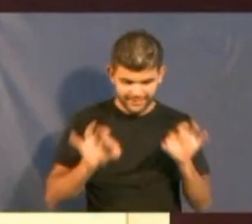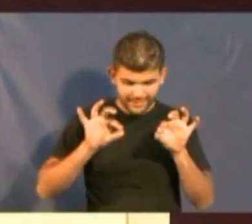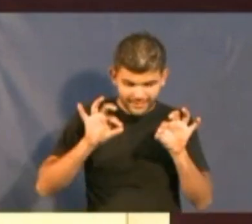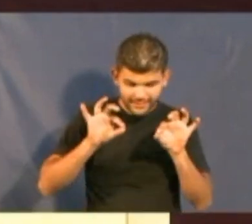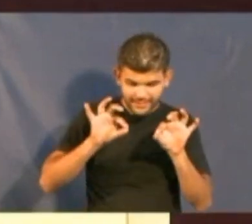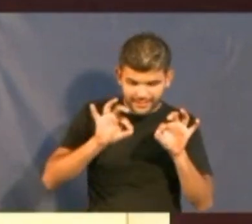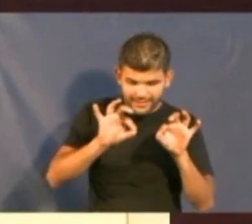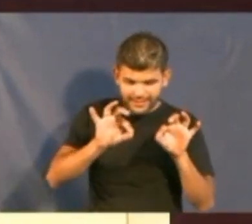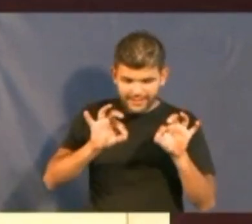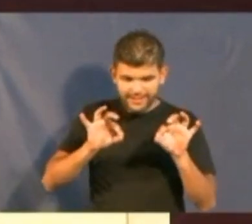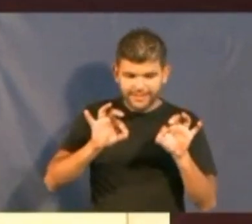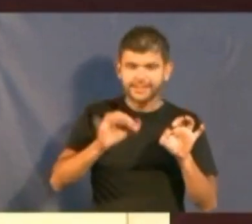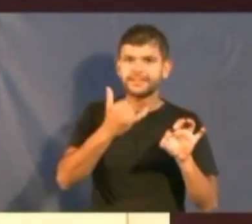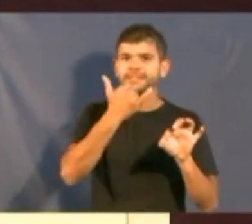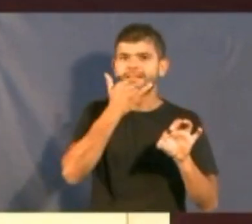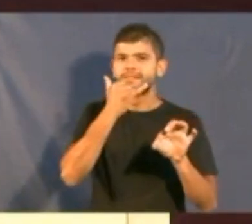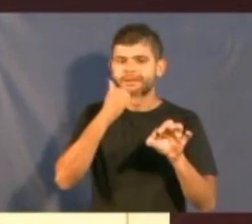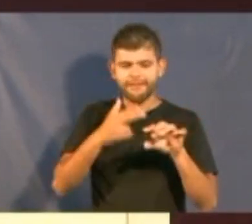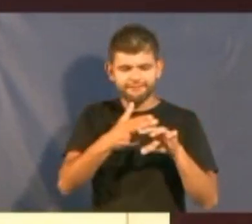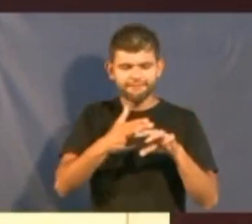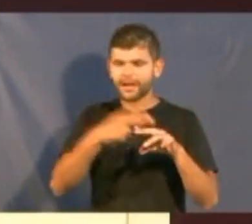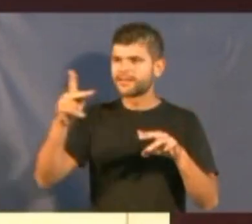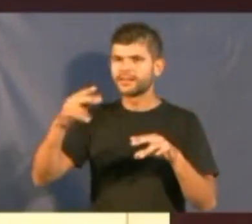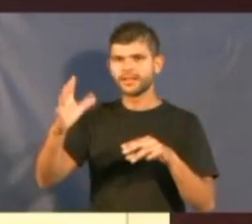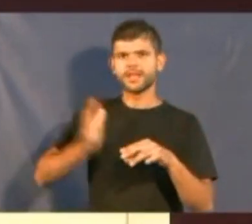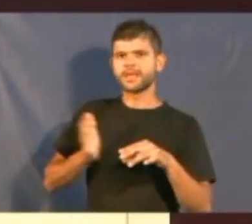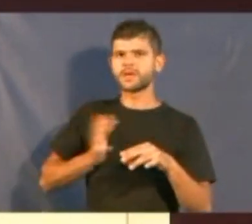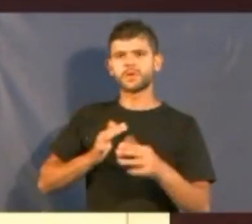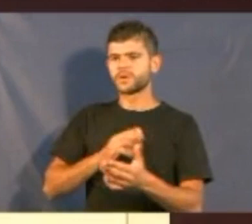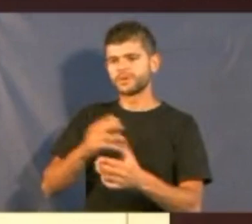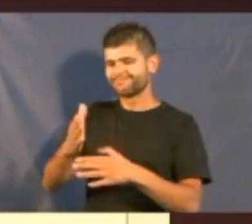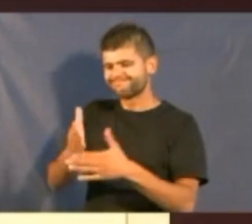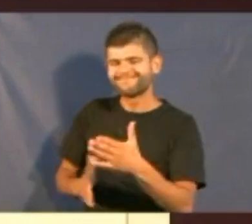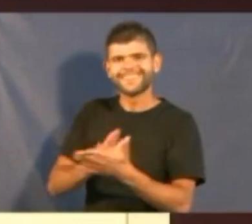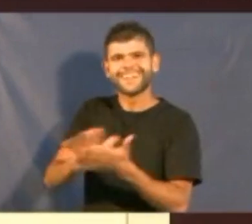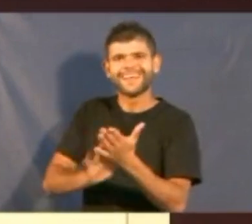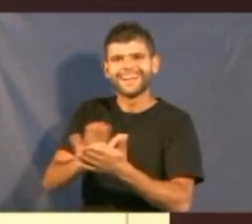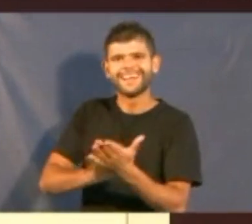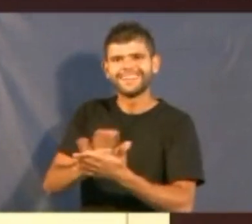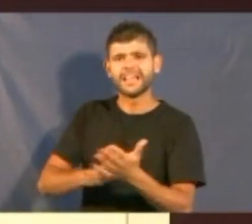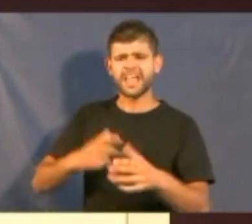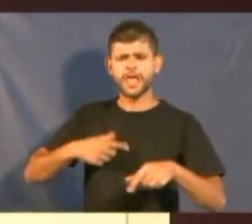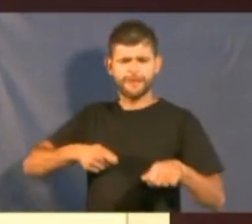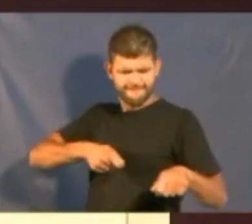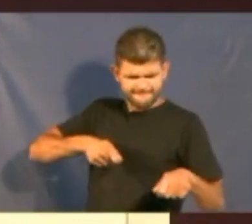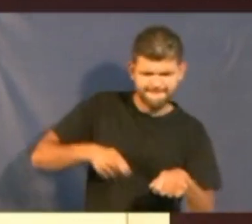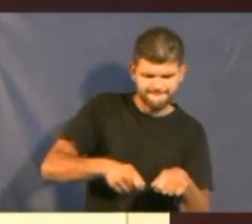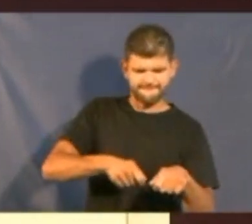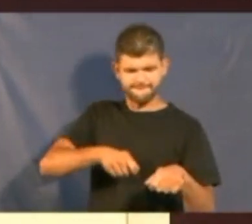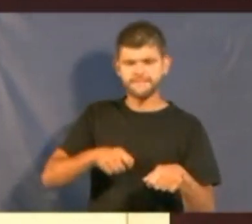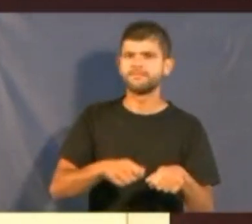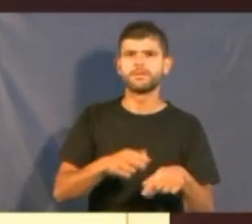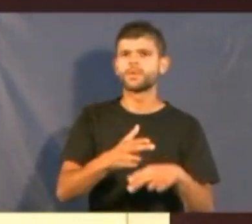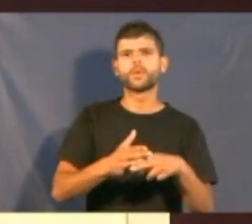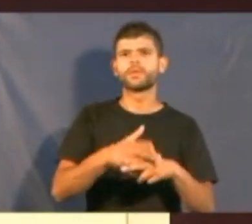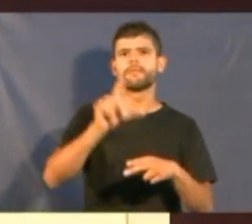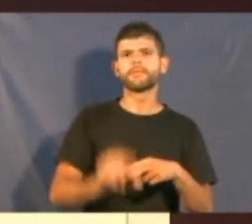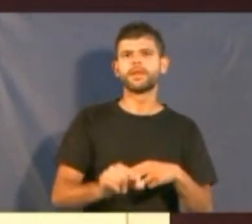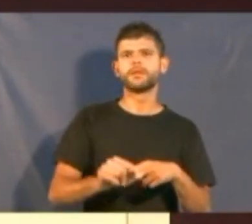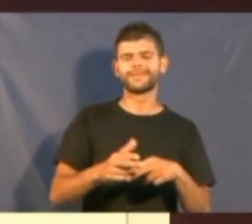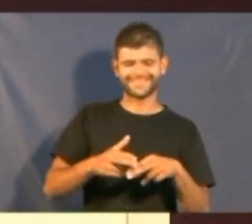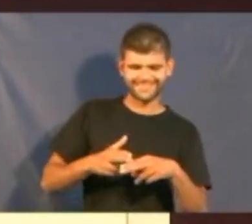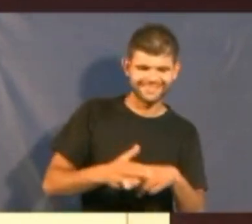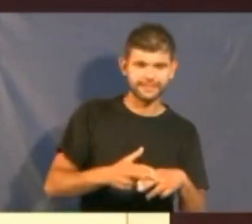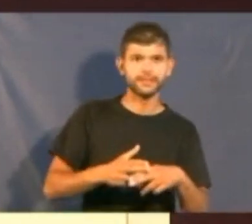faca de rico não corta nem manteiga. Quanto mais eu fazia força, menos cortava. E eu fui fazendo força e o